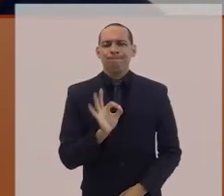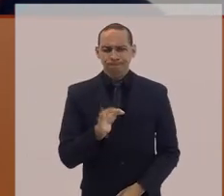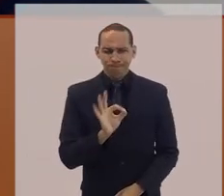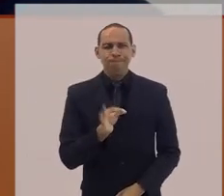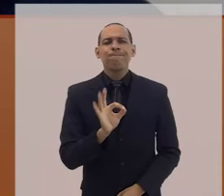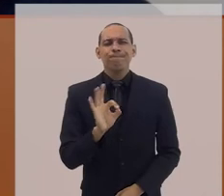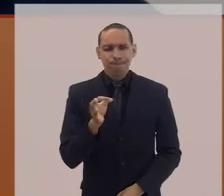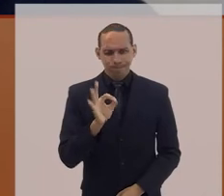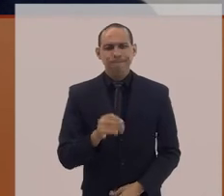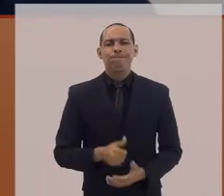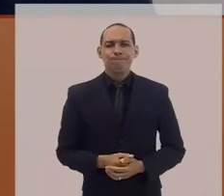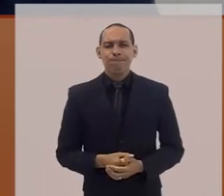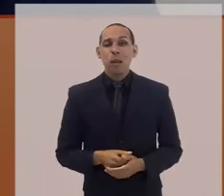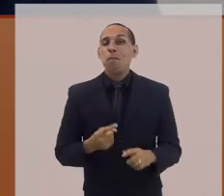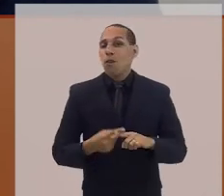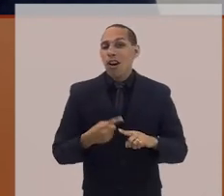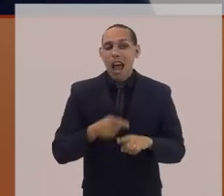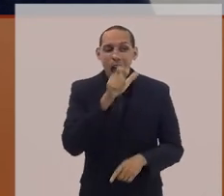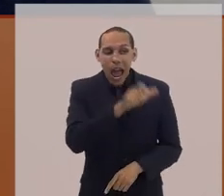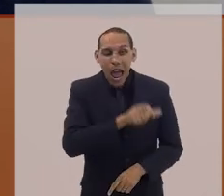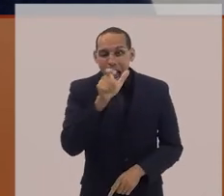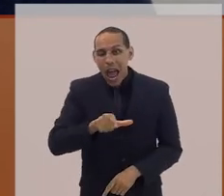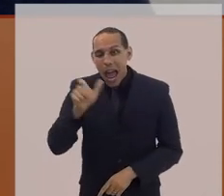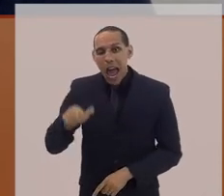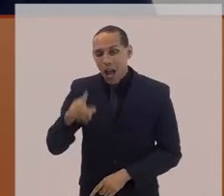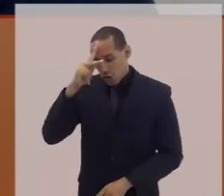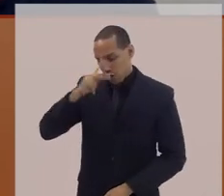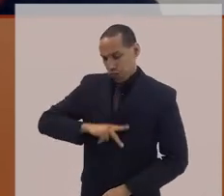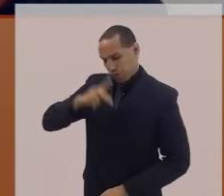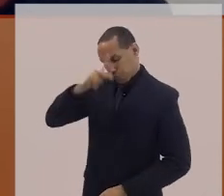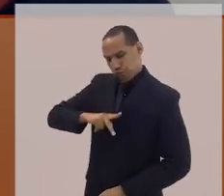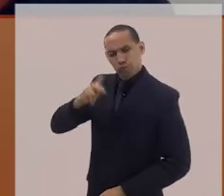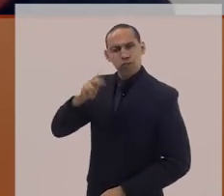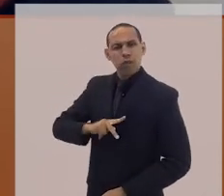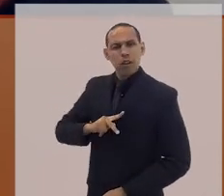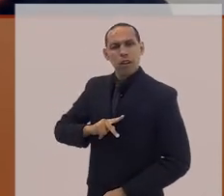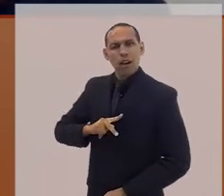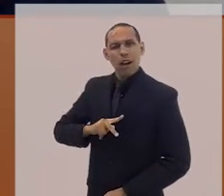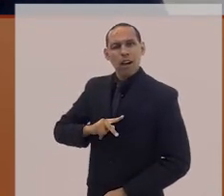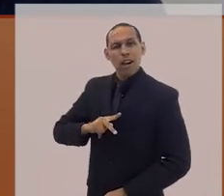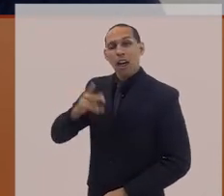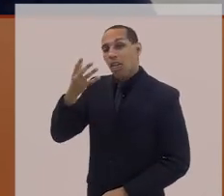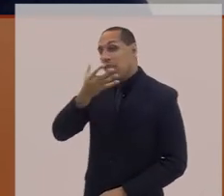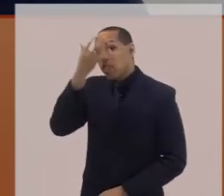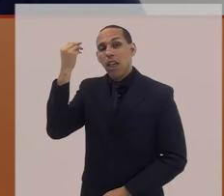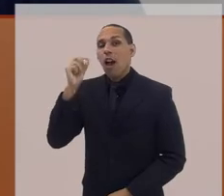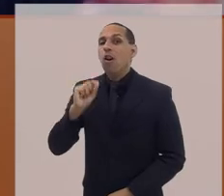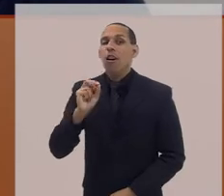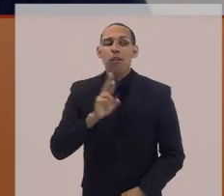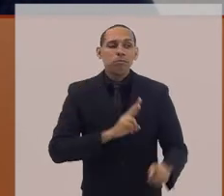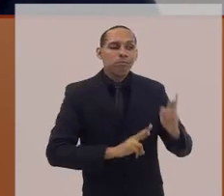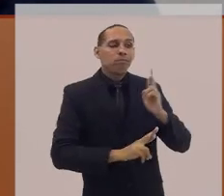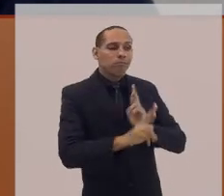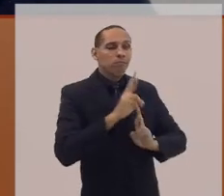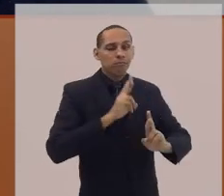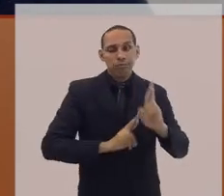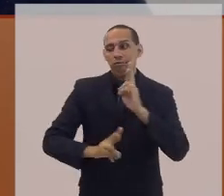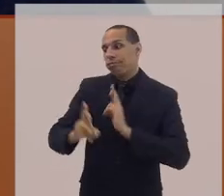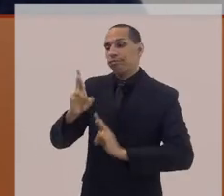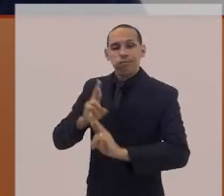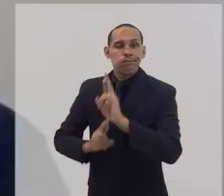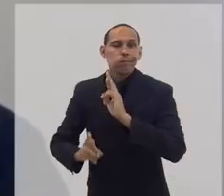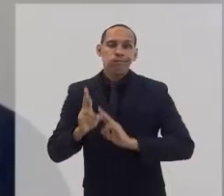ninguém, a gente desaprende a se relacionar com as pessoas. A gente não tem mais paciência com as